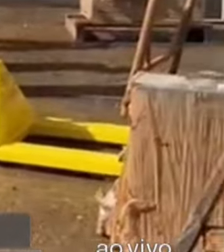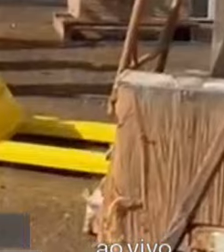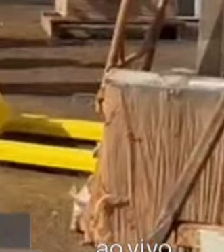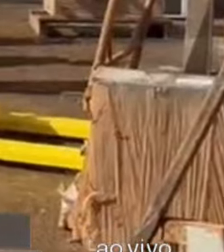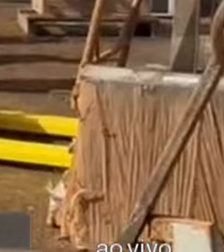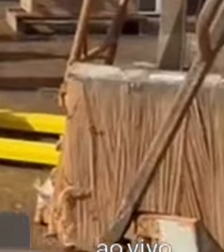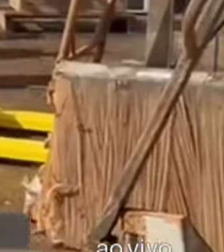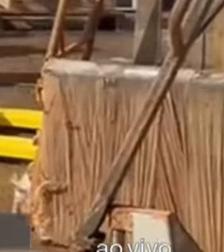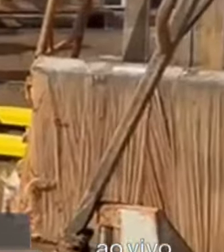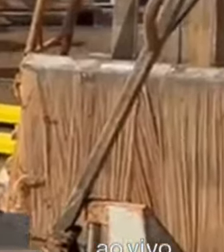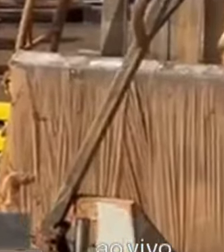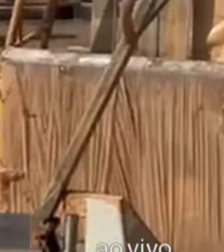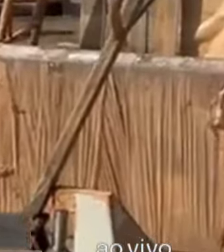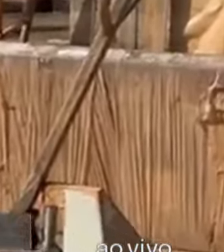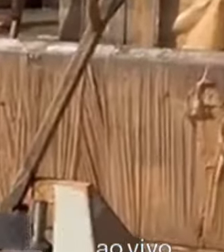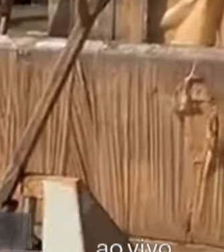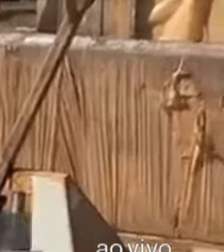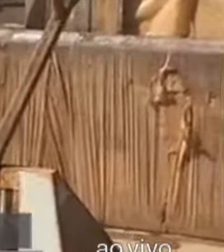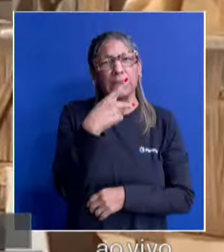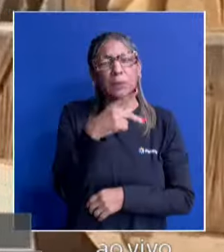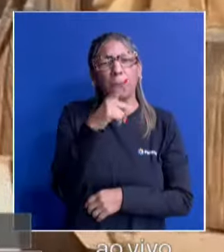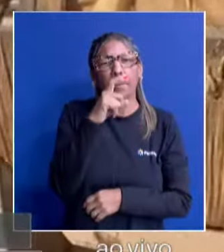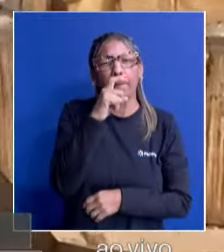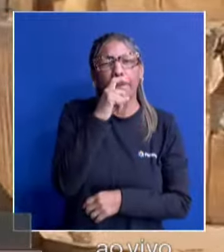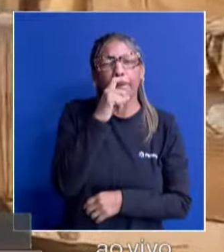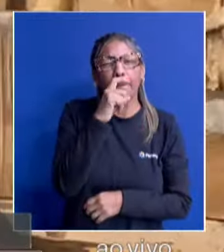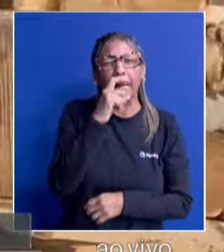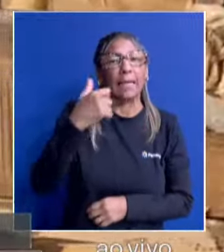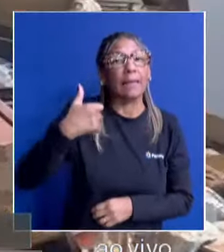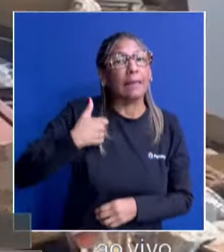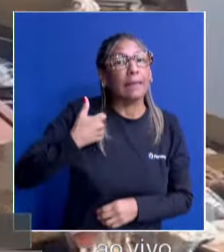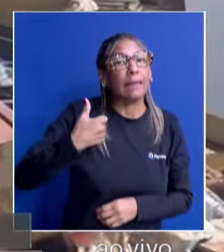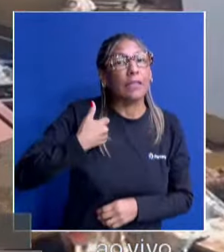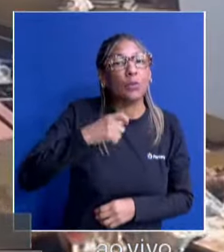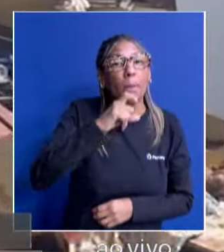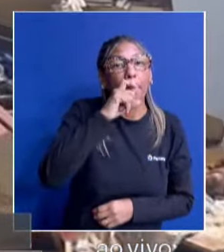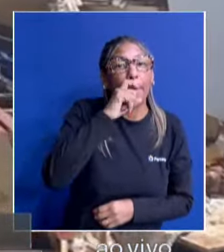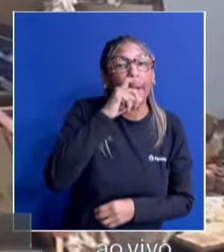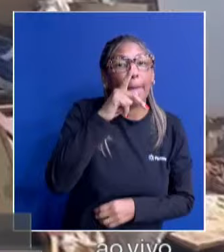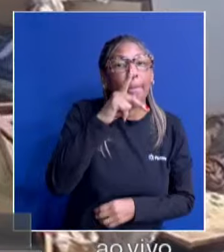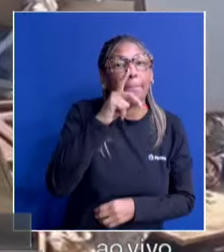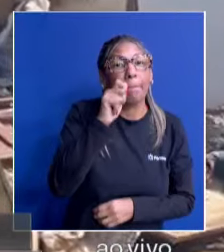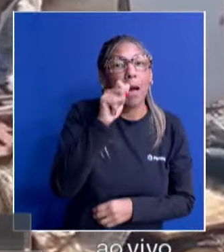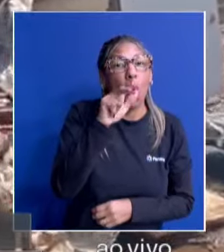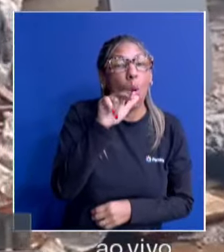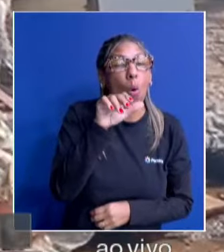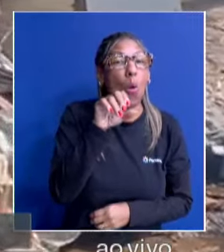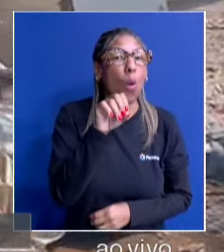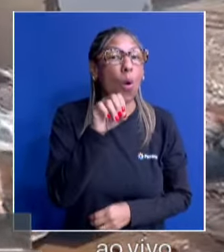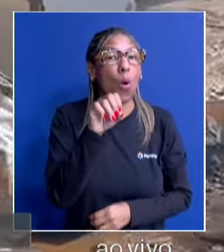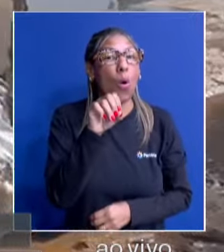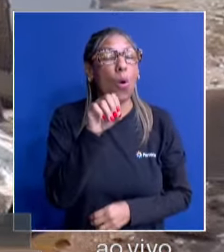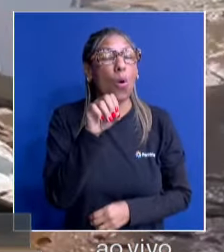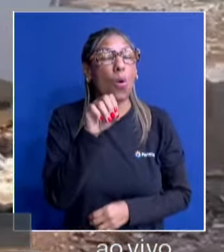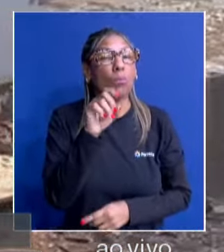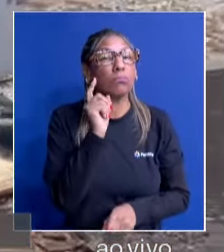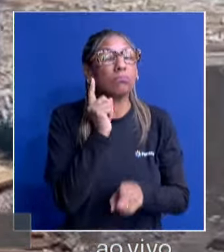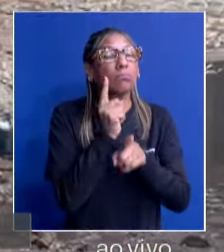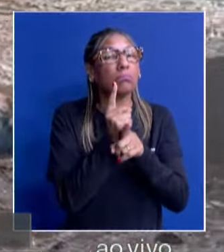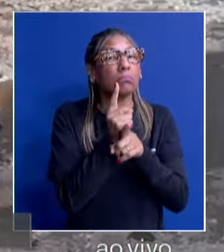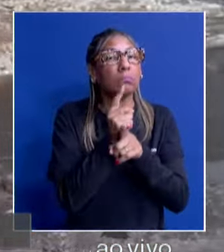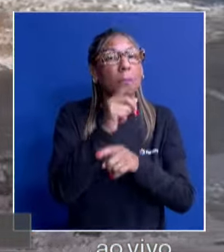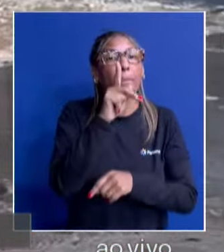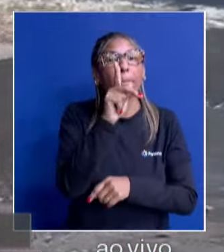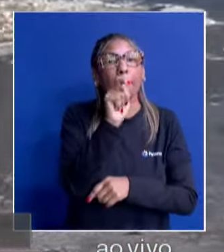Fioravante Paim, qual é a idade e se alguém souber do paradeiro do seu Paulo Fioravante